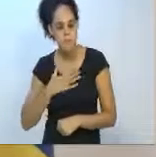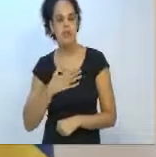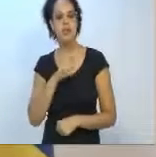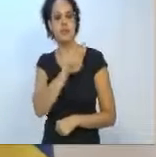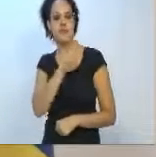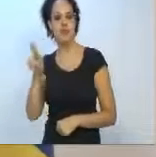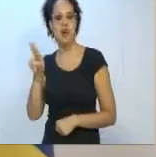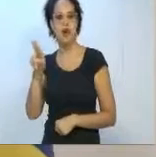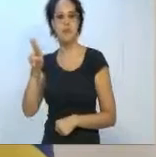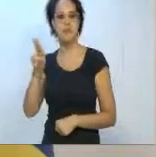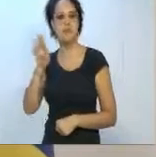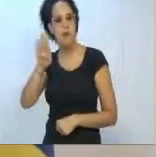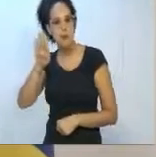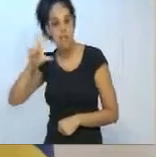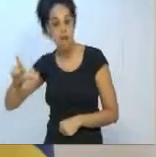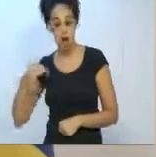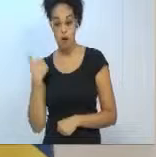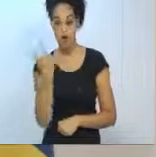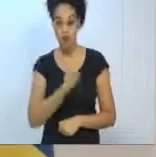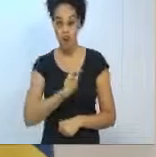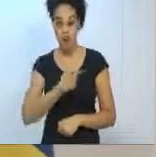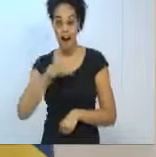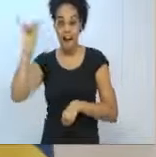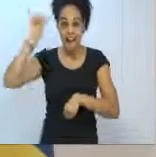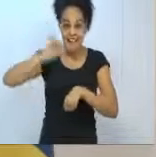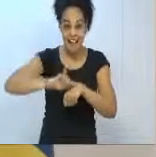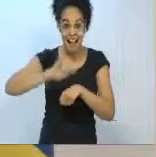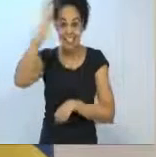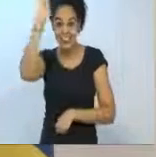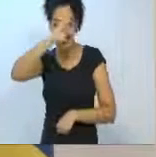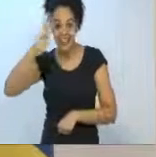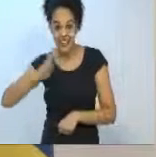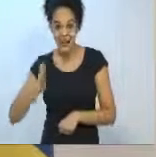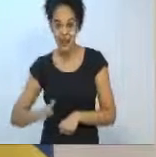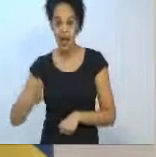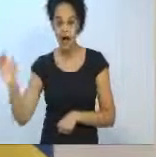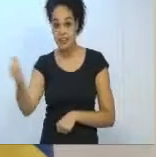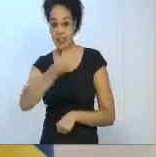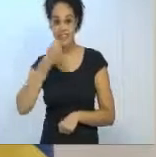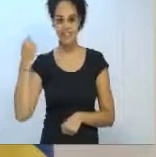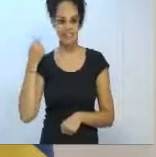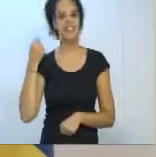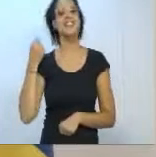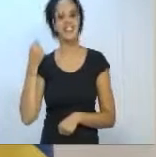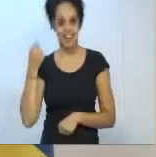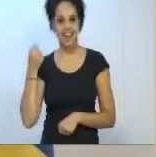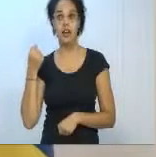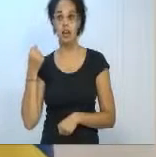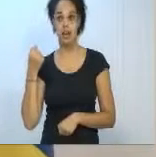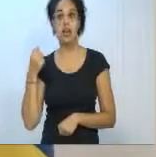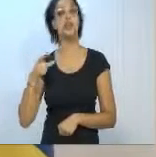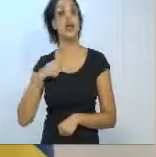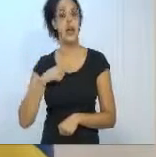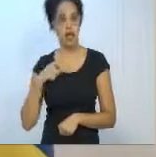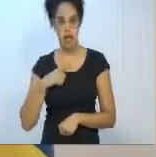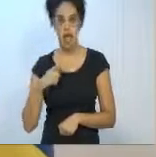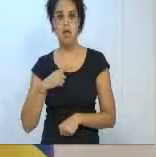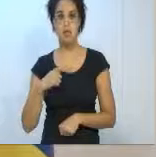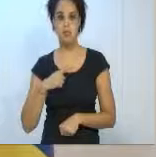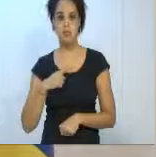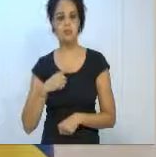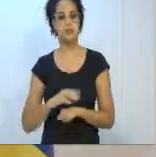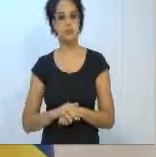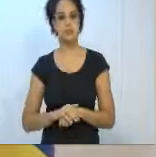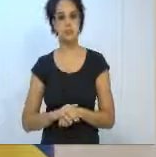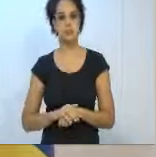Nós somos a capital nacional da cerveja. Somos a capital brasileira da cerveja. Temos um, entre